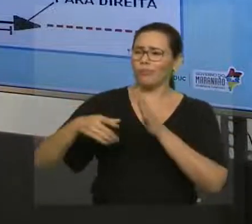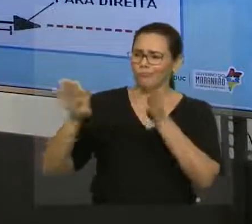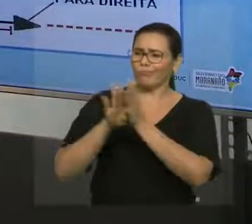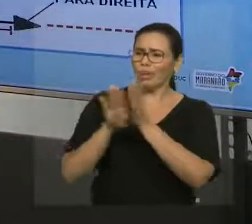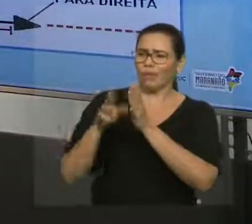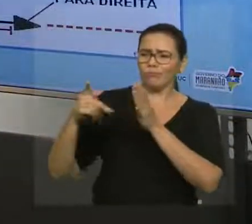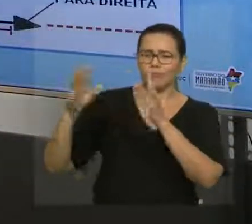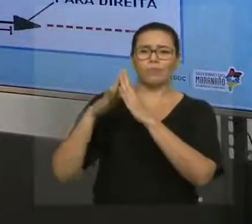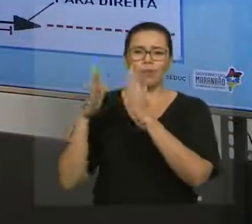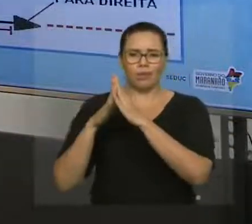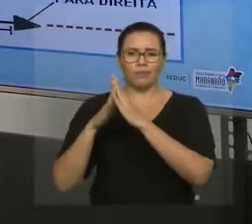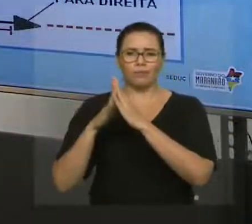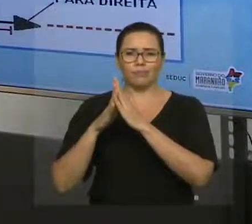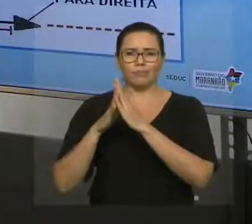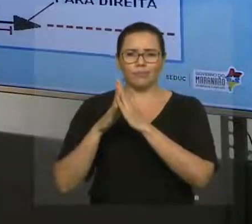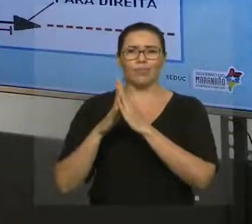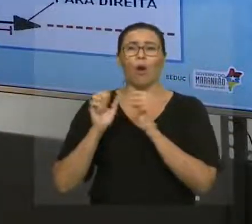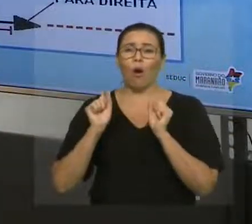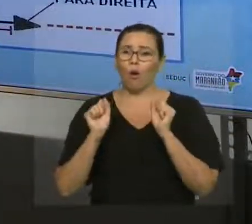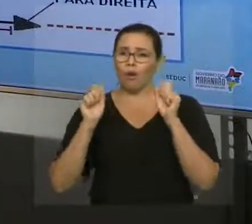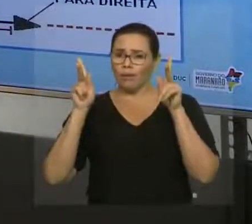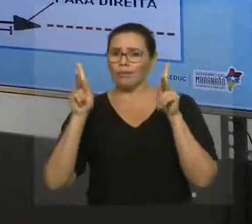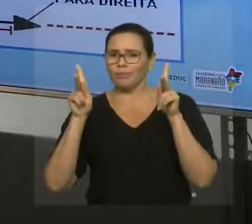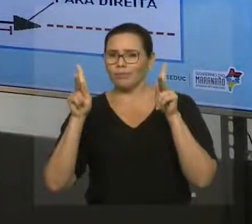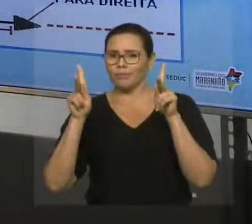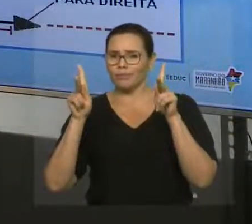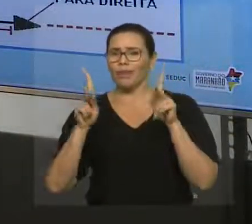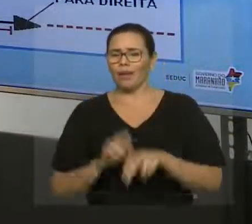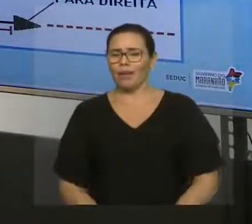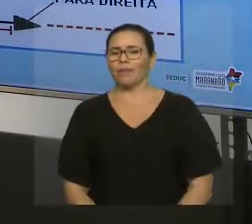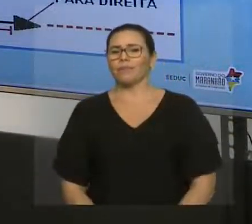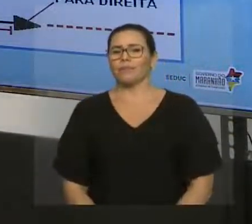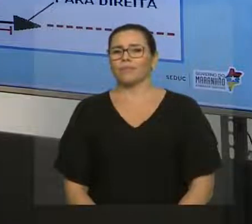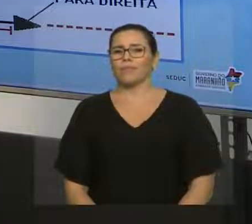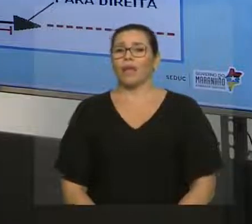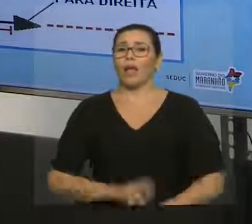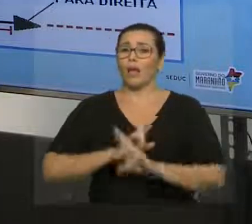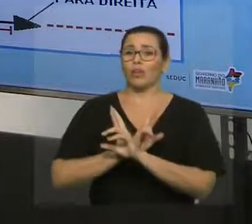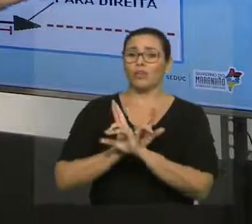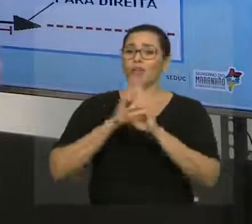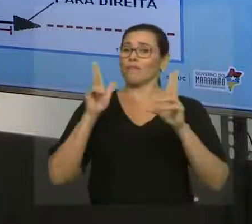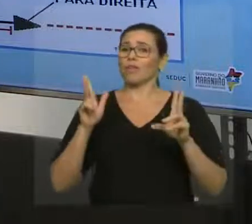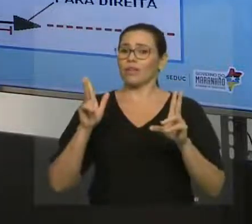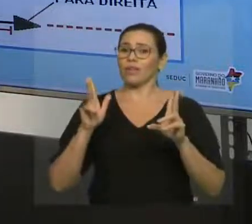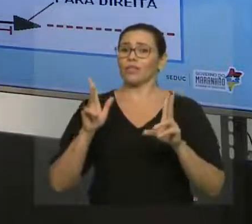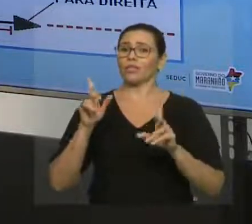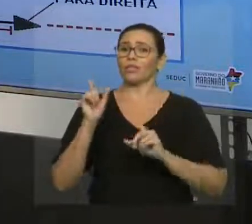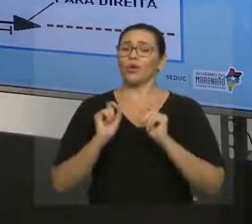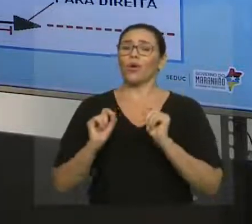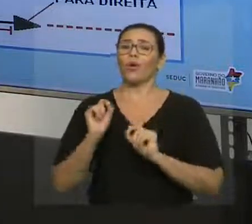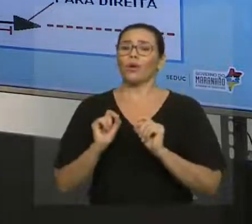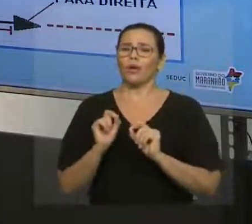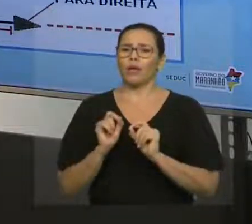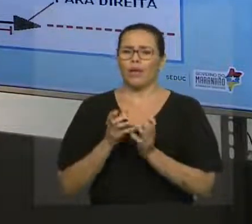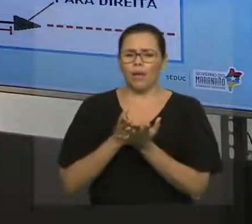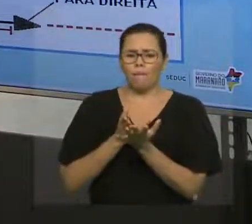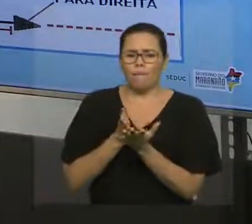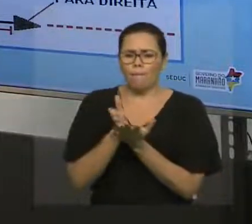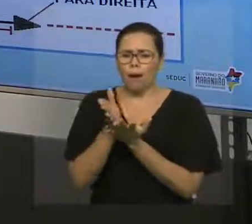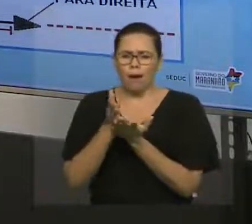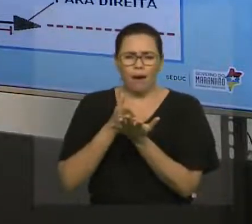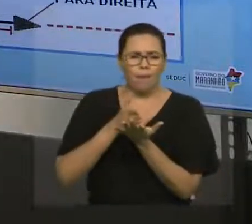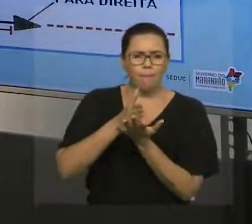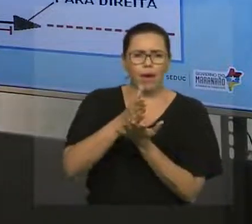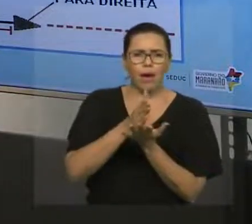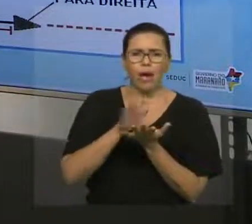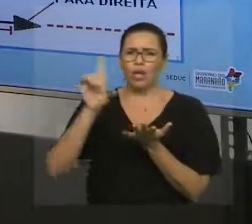Diferente dessa grandeza aqui, Dessas aqui, ó. Vou colocar aqui, por exemplo, a grandeza deslocamento. Você precisa se deslocar.